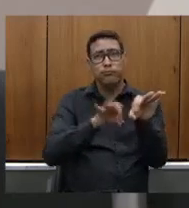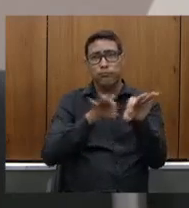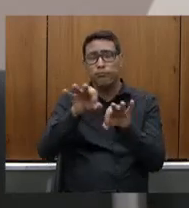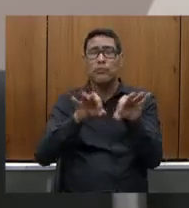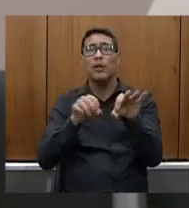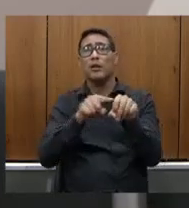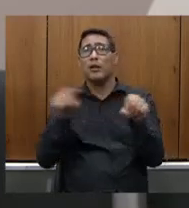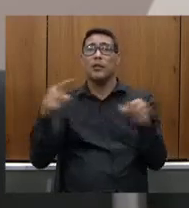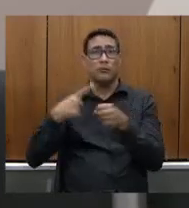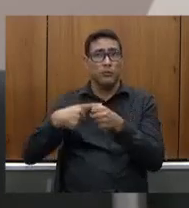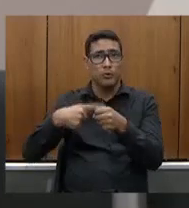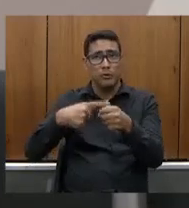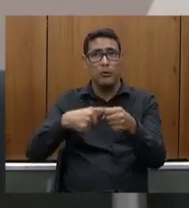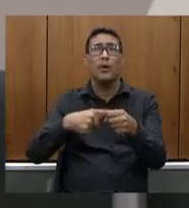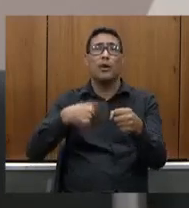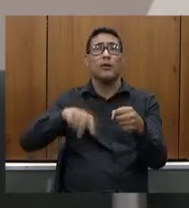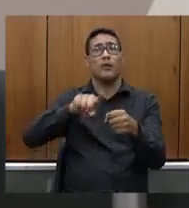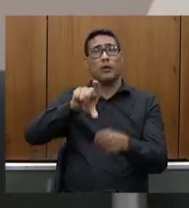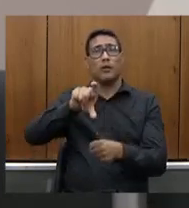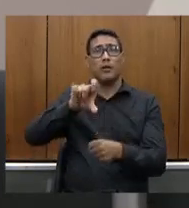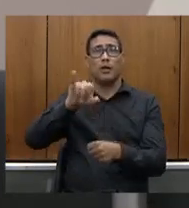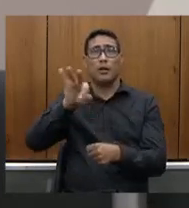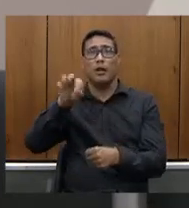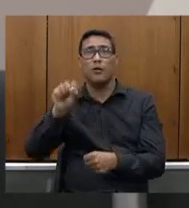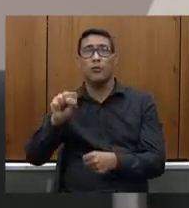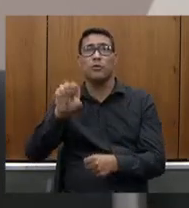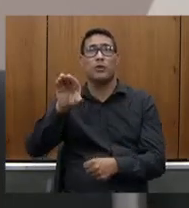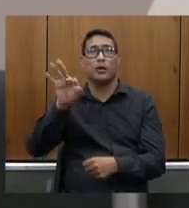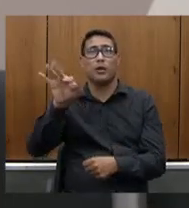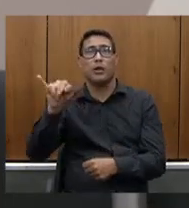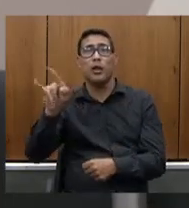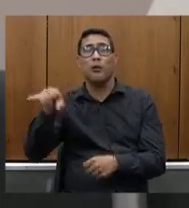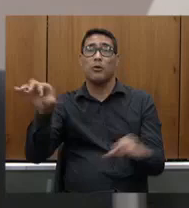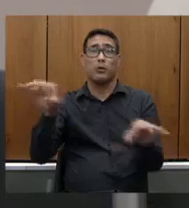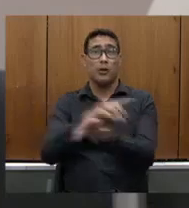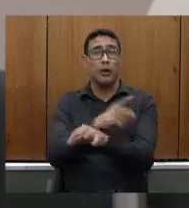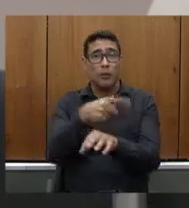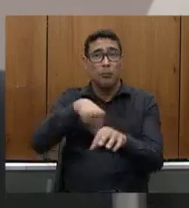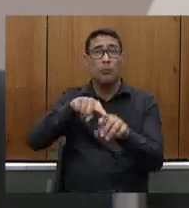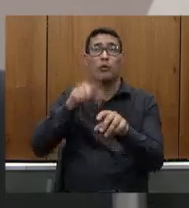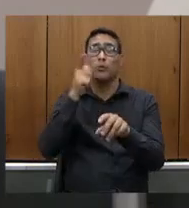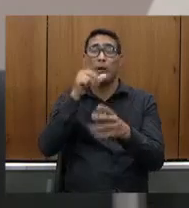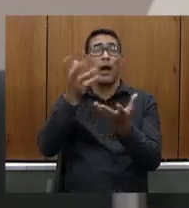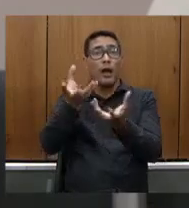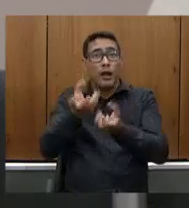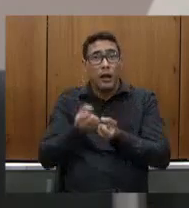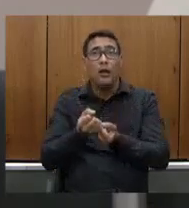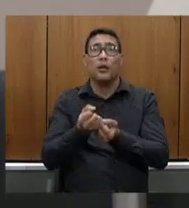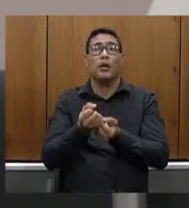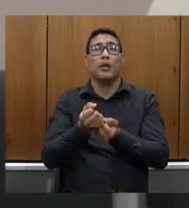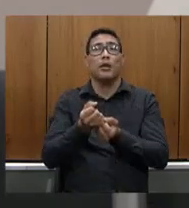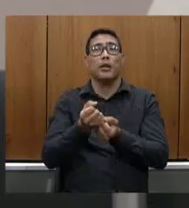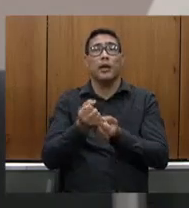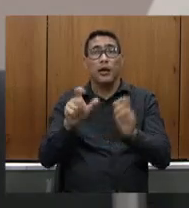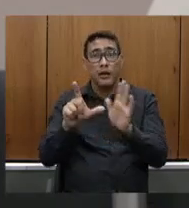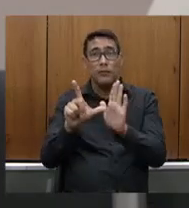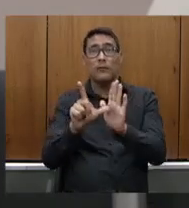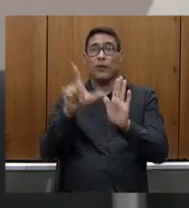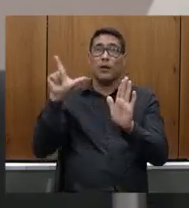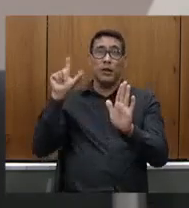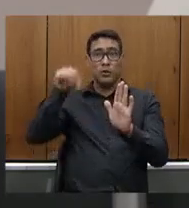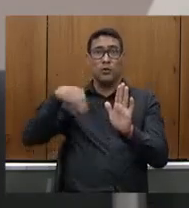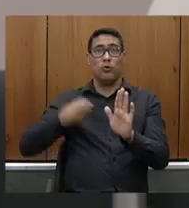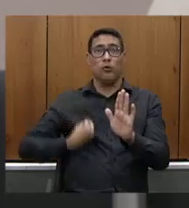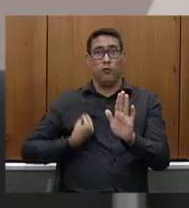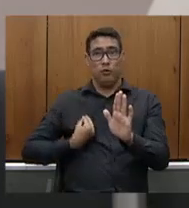municípios para que esses leitos de CTI possam estar prontos para atender essas regiões antes do funcionamento da